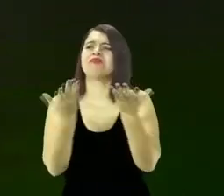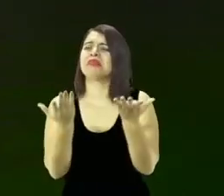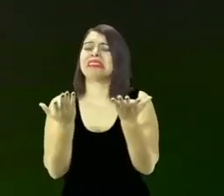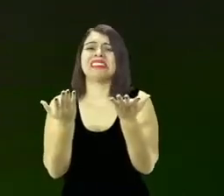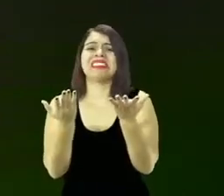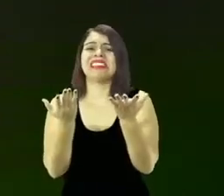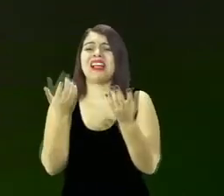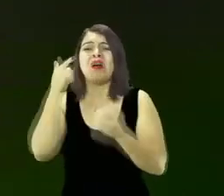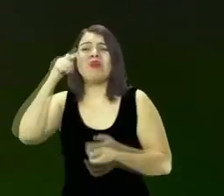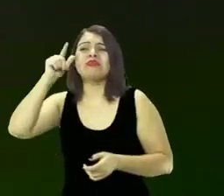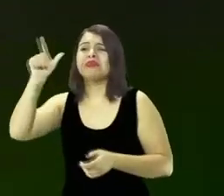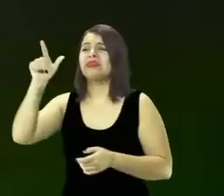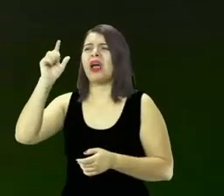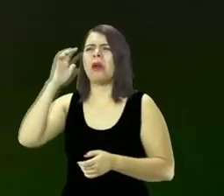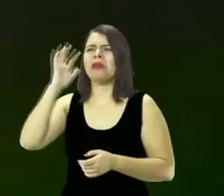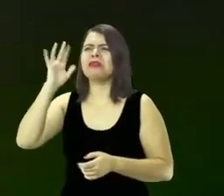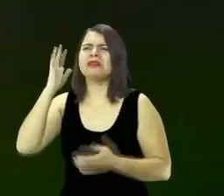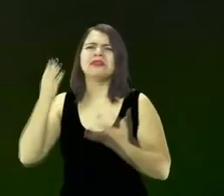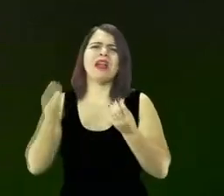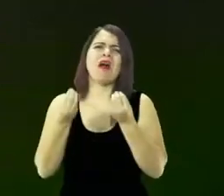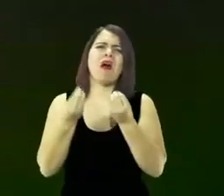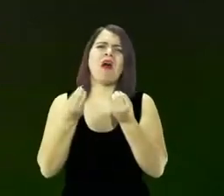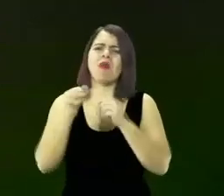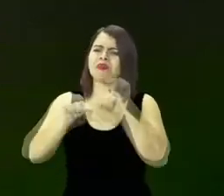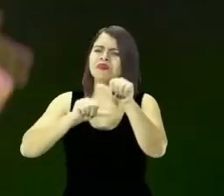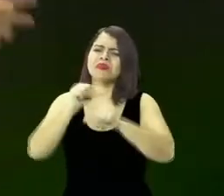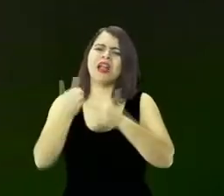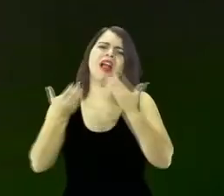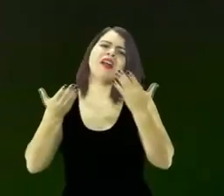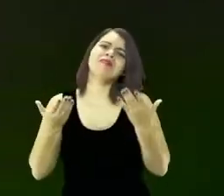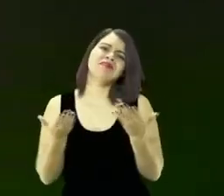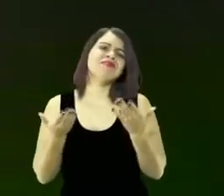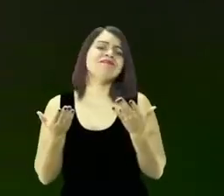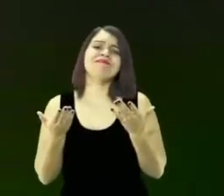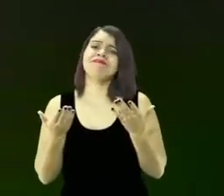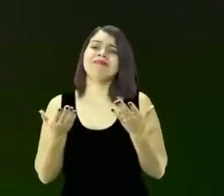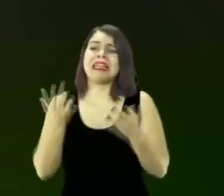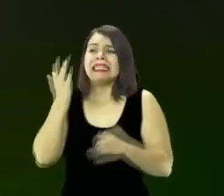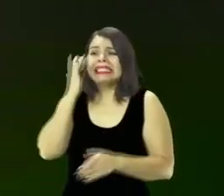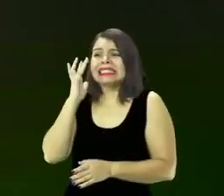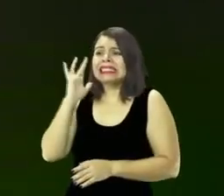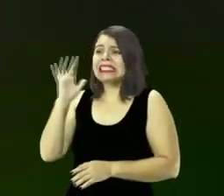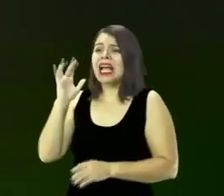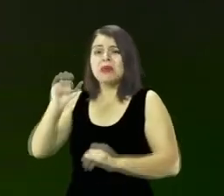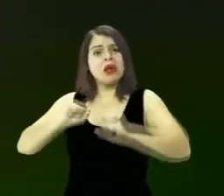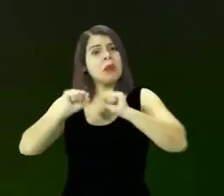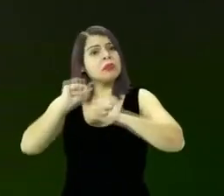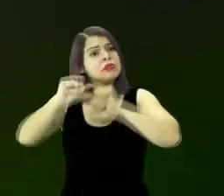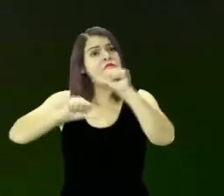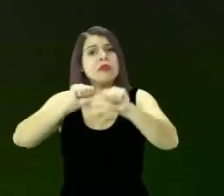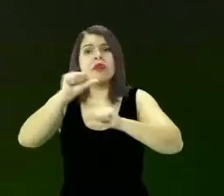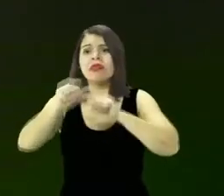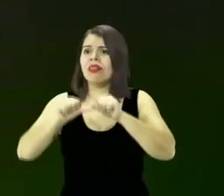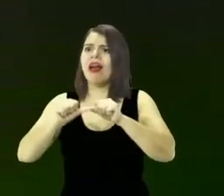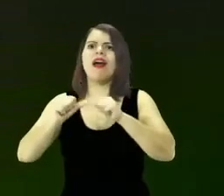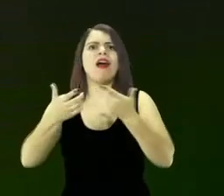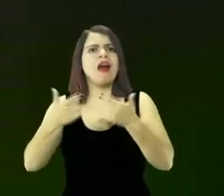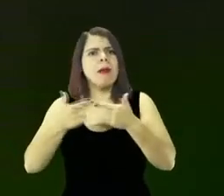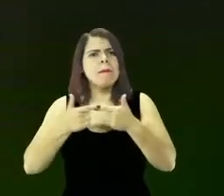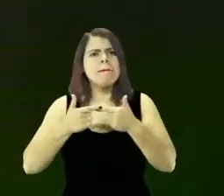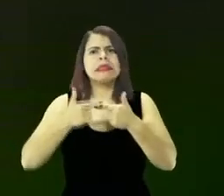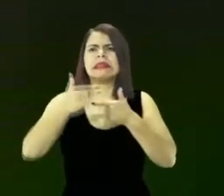imaginar um outro cenário. Ela nem sabe que isso pode mudar em questão de semanas, de meses.